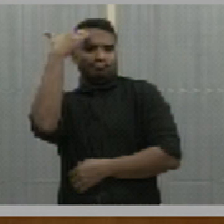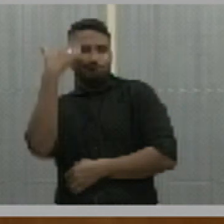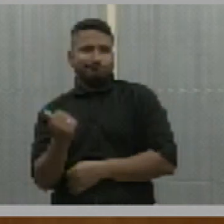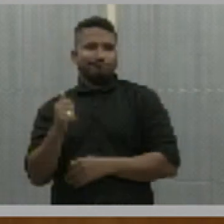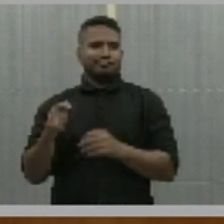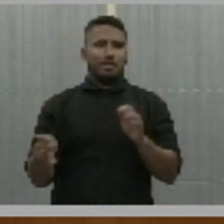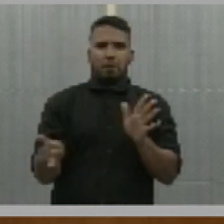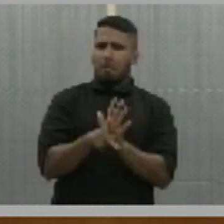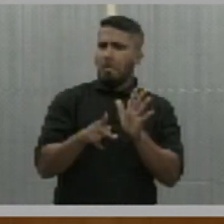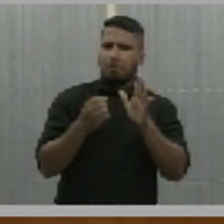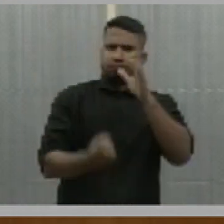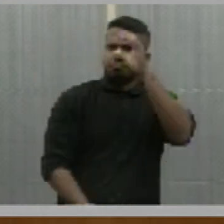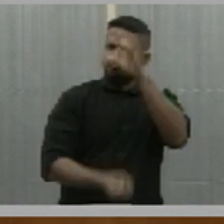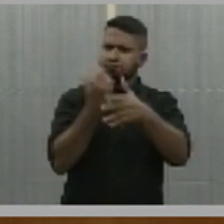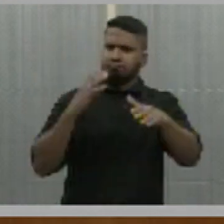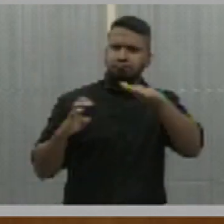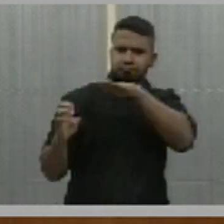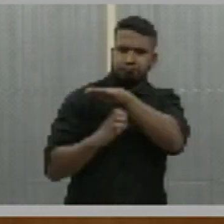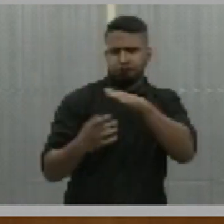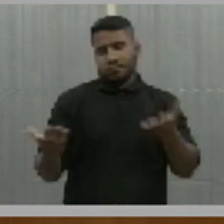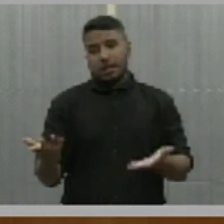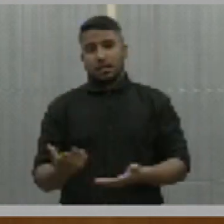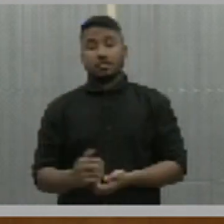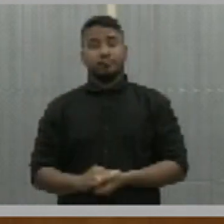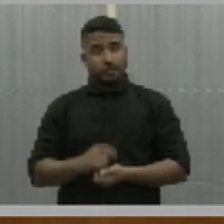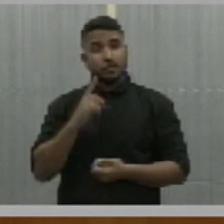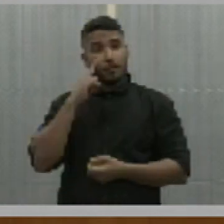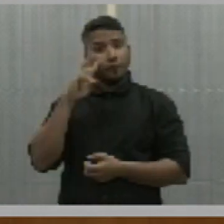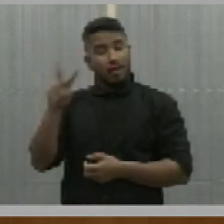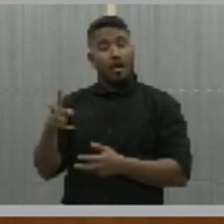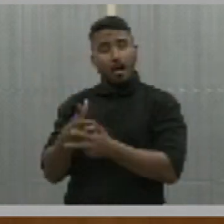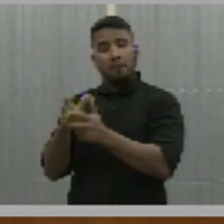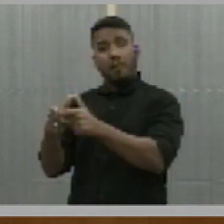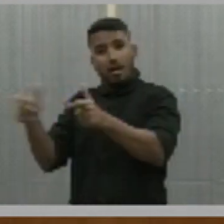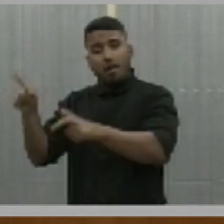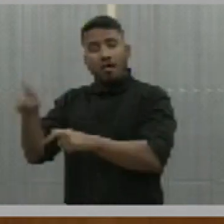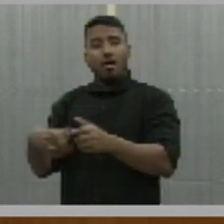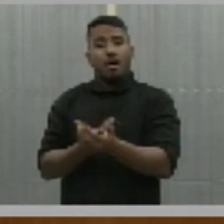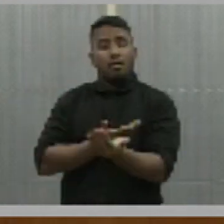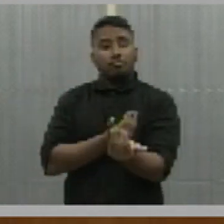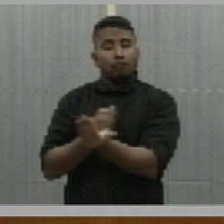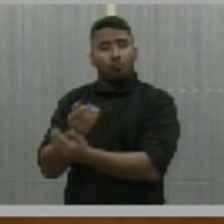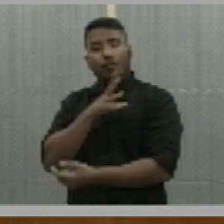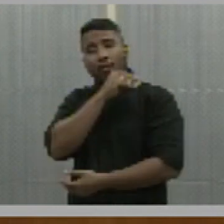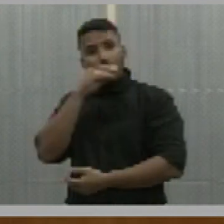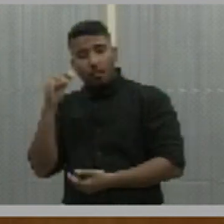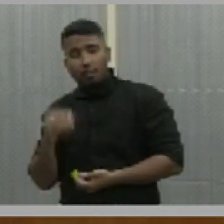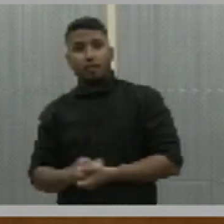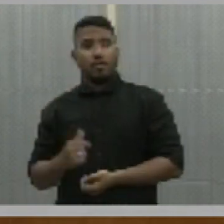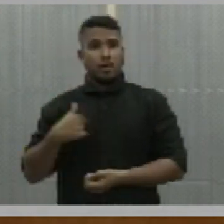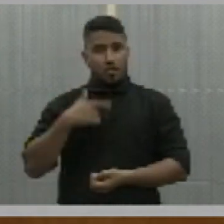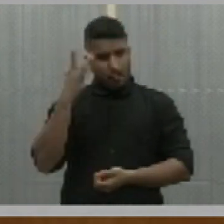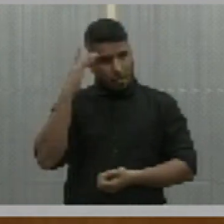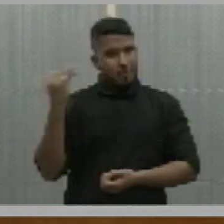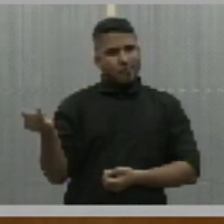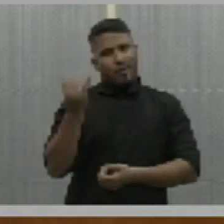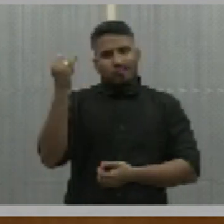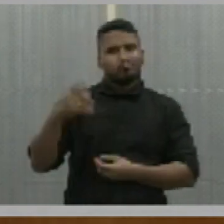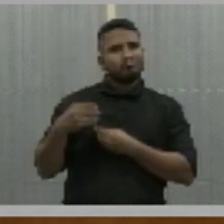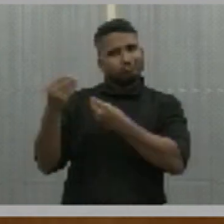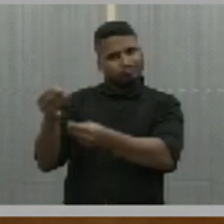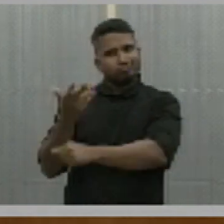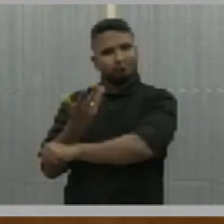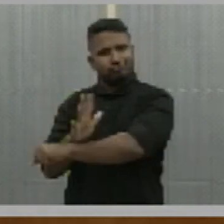essas atividades quando retornarem. Então, a maioria adolescentes, então, isso eu considero muito importante. Então, é o